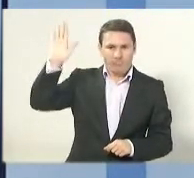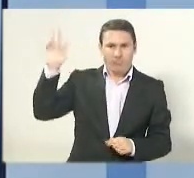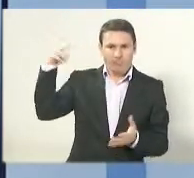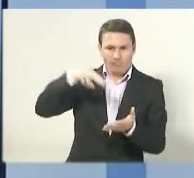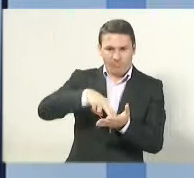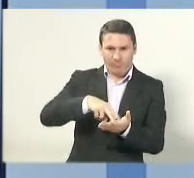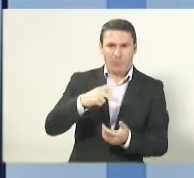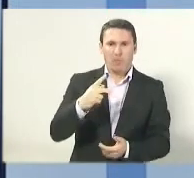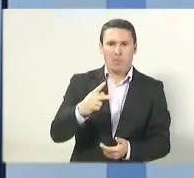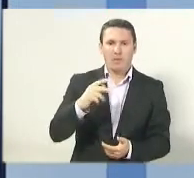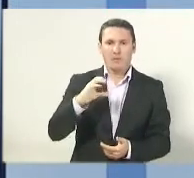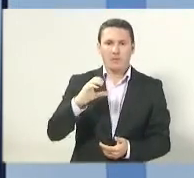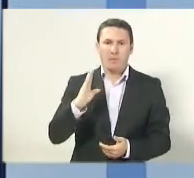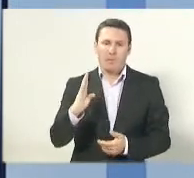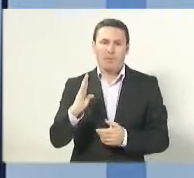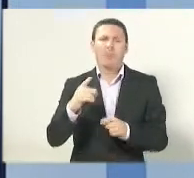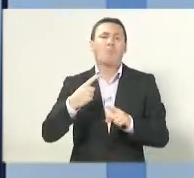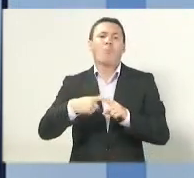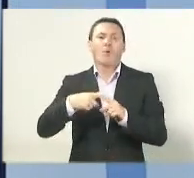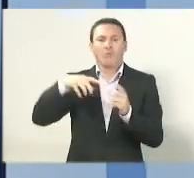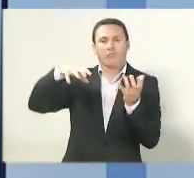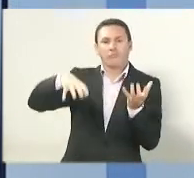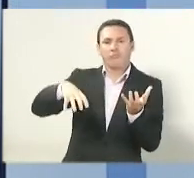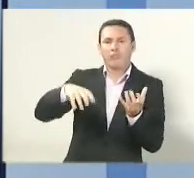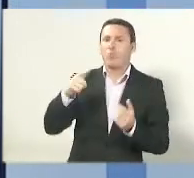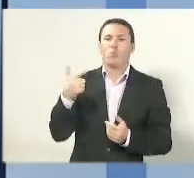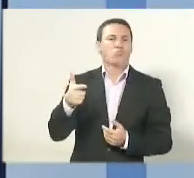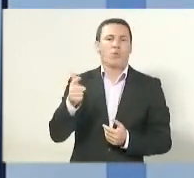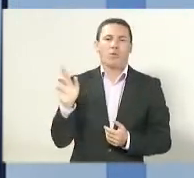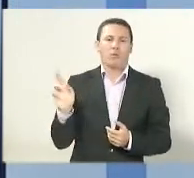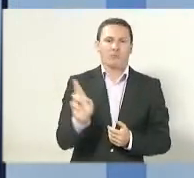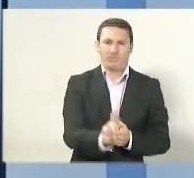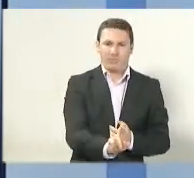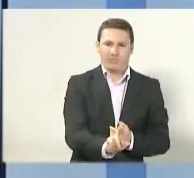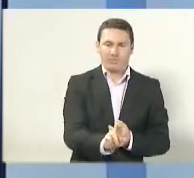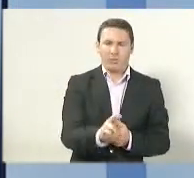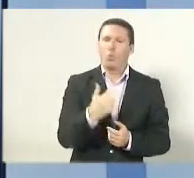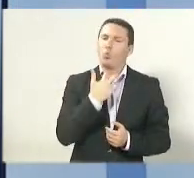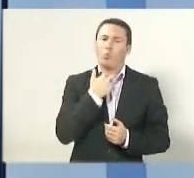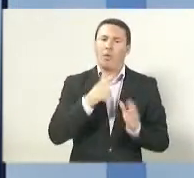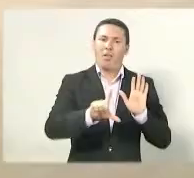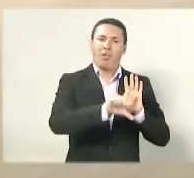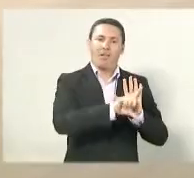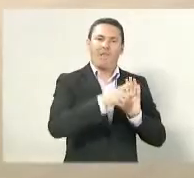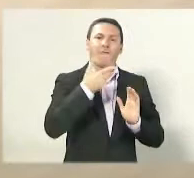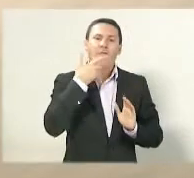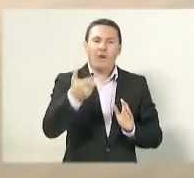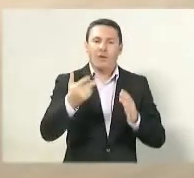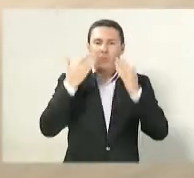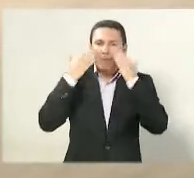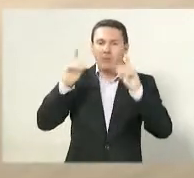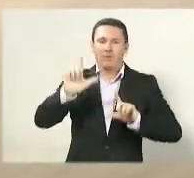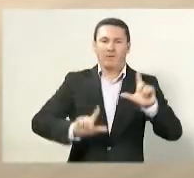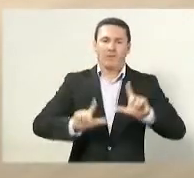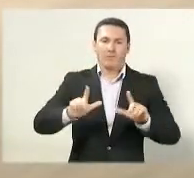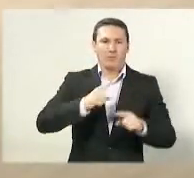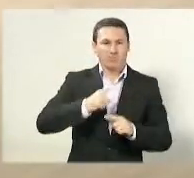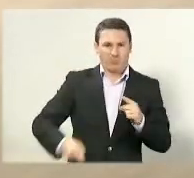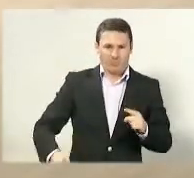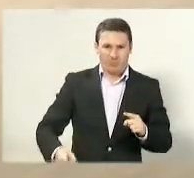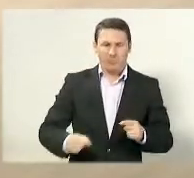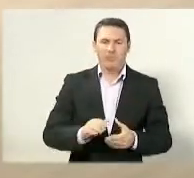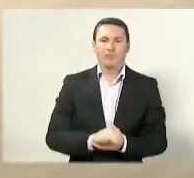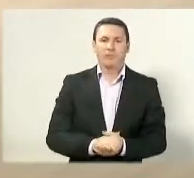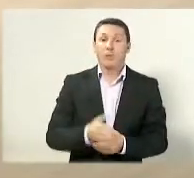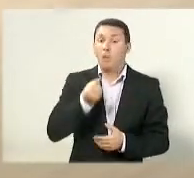como prevê a Lei Eleitoral 9.504. Boa noite, candidatos. Em nome da Record News Espírito